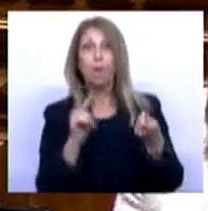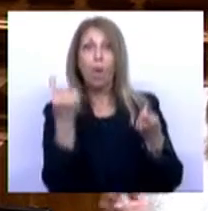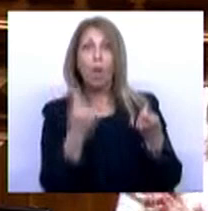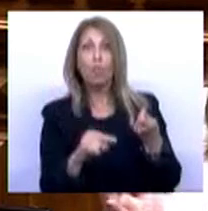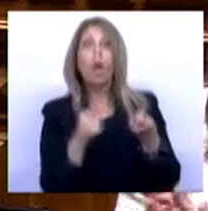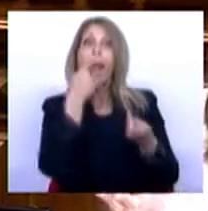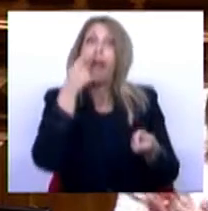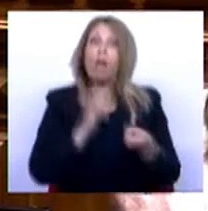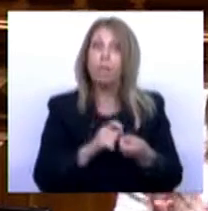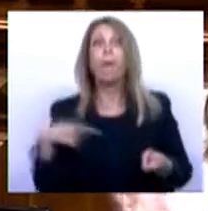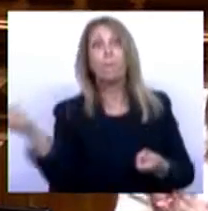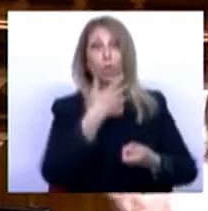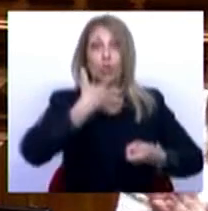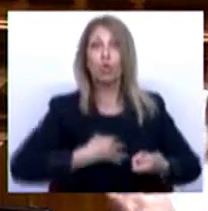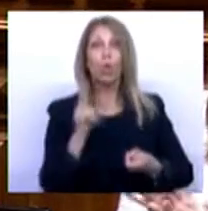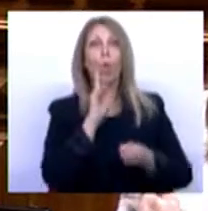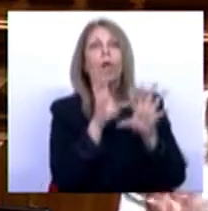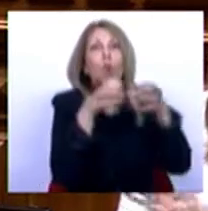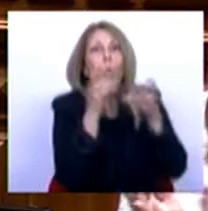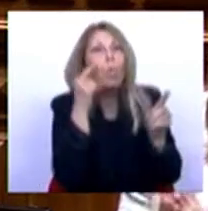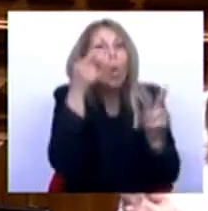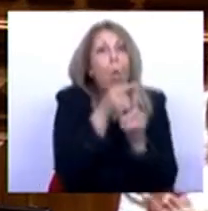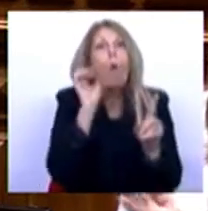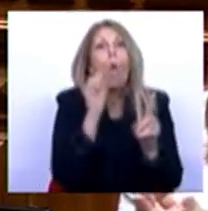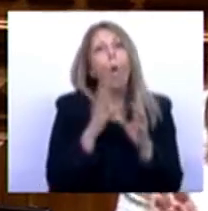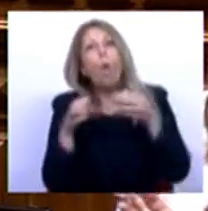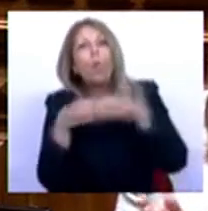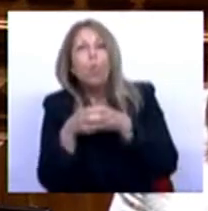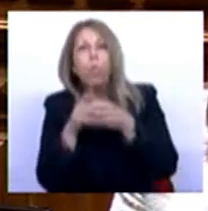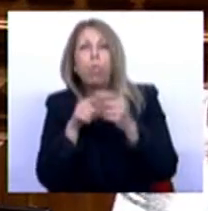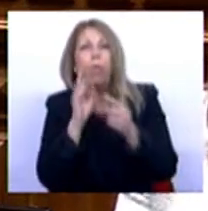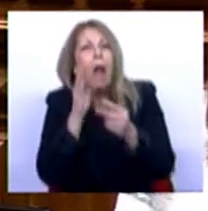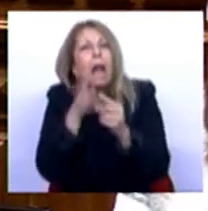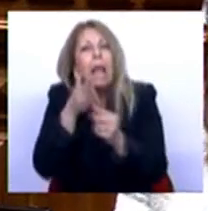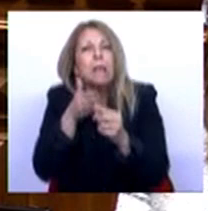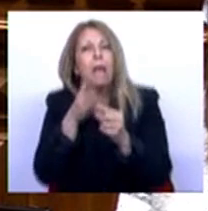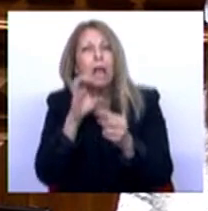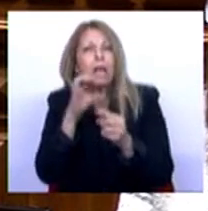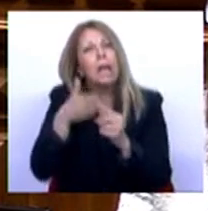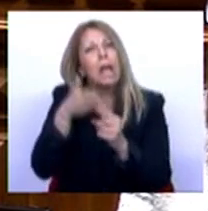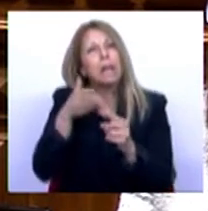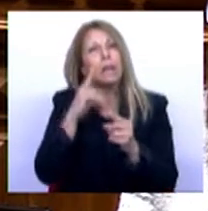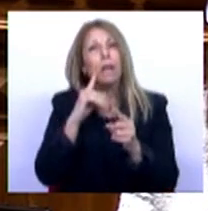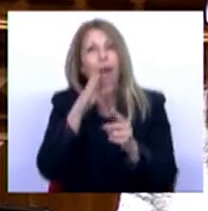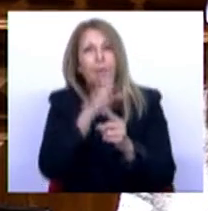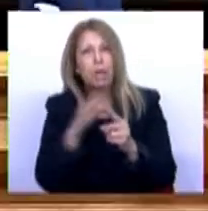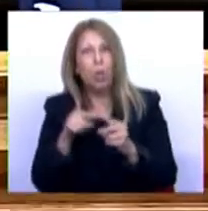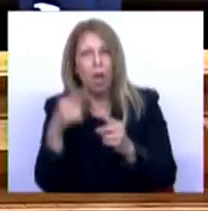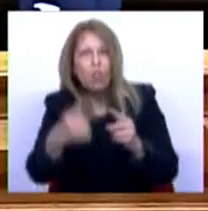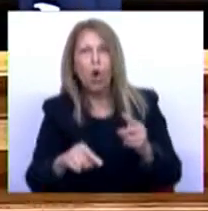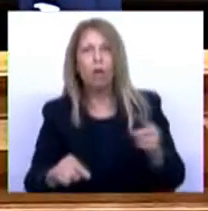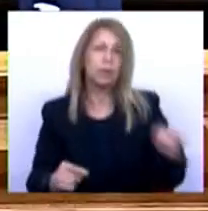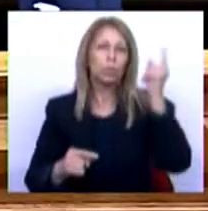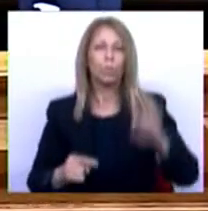de formas de particular. Por isso, Sr. Deputado, Srs. Deputados, este crescimento económico,